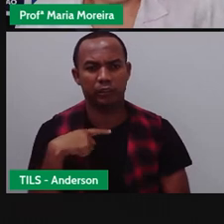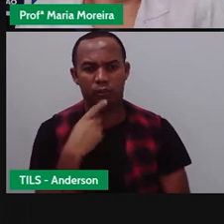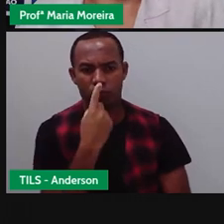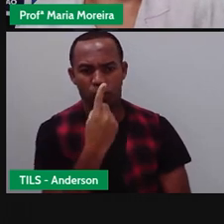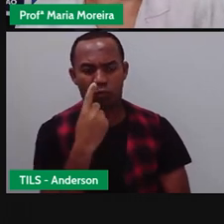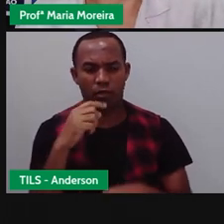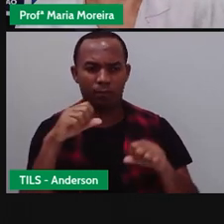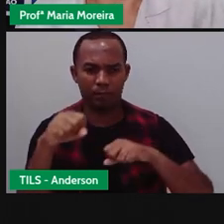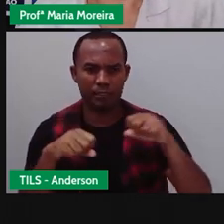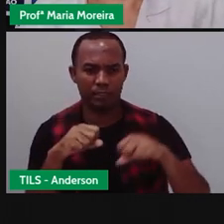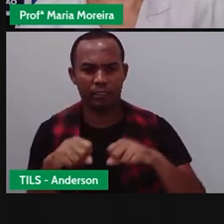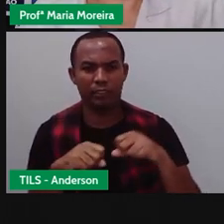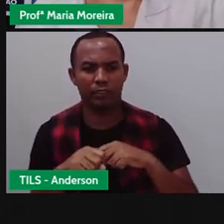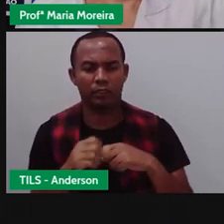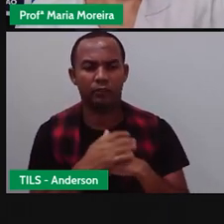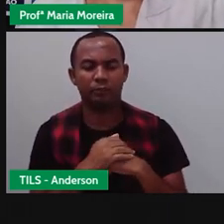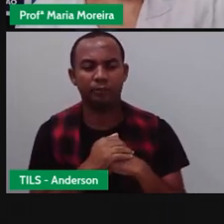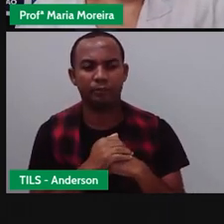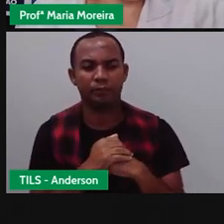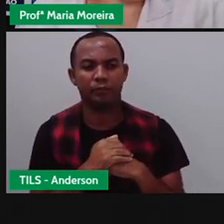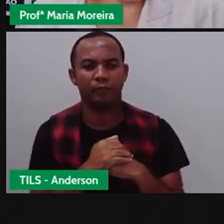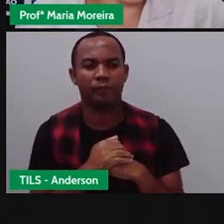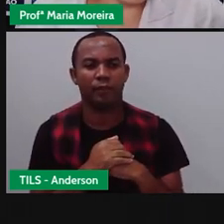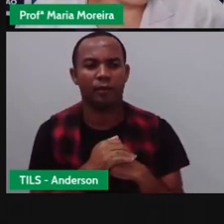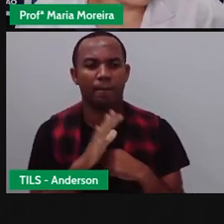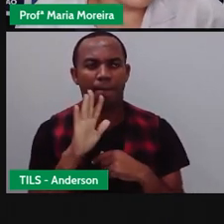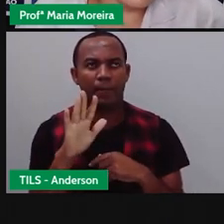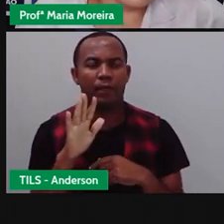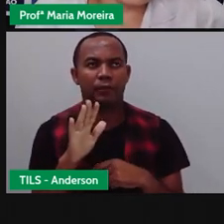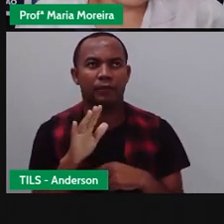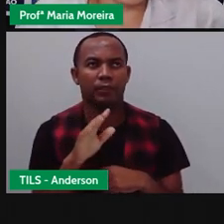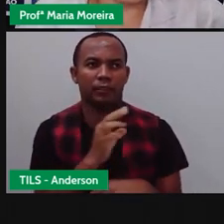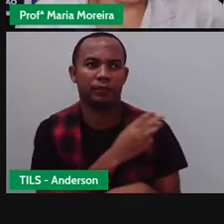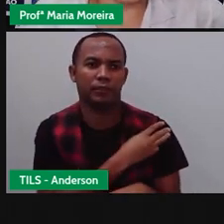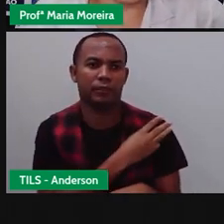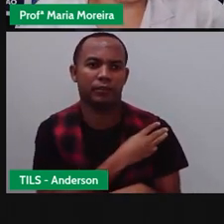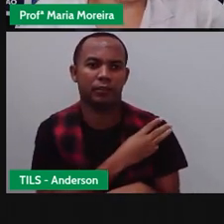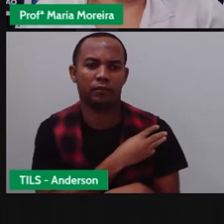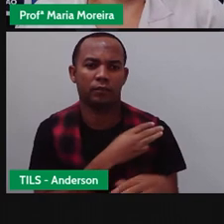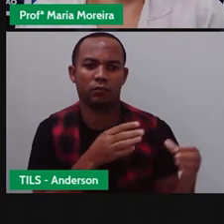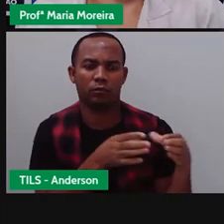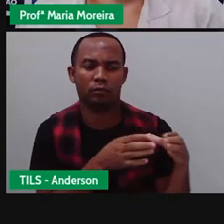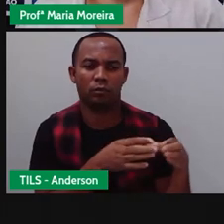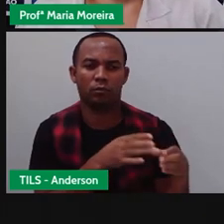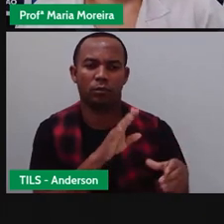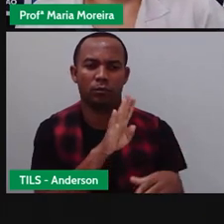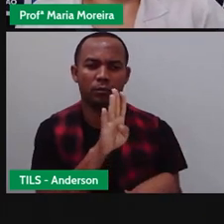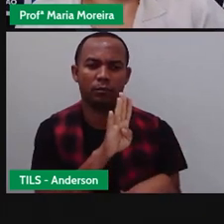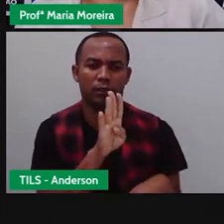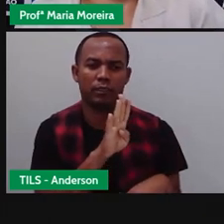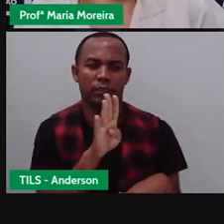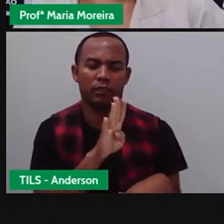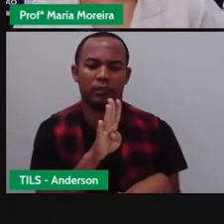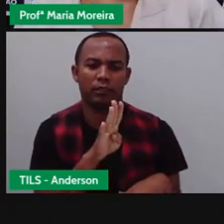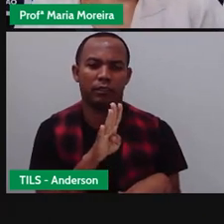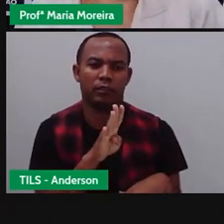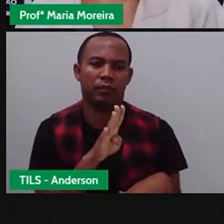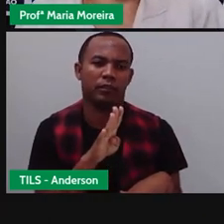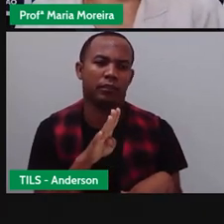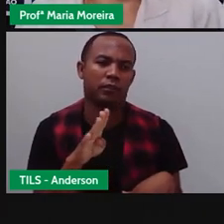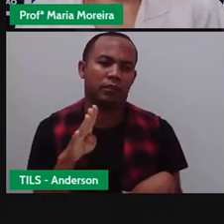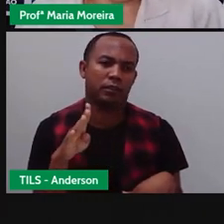posso dizer o seguinte, olha, no terceiro ano B, né? Da escola Francisco, foi possível